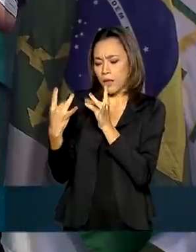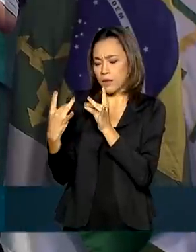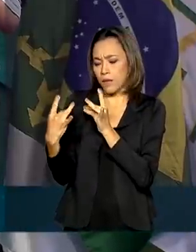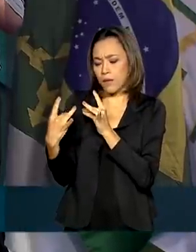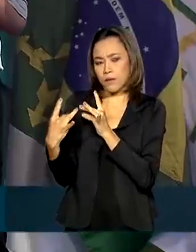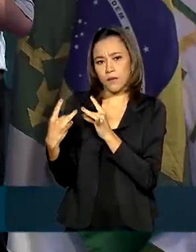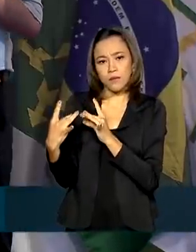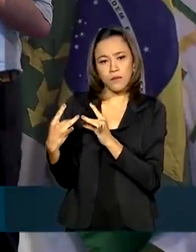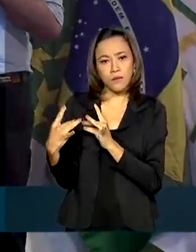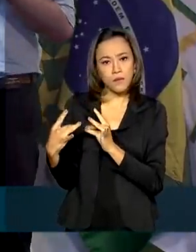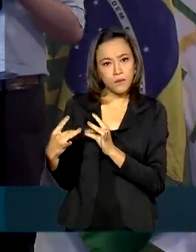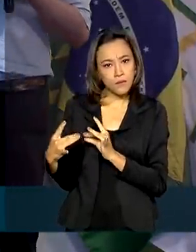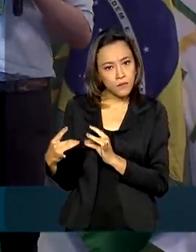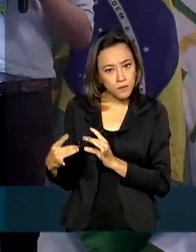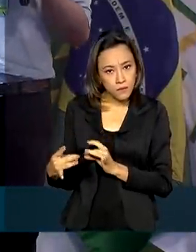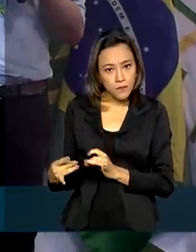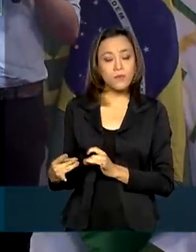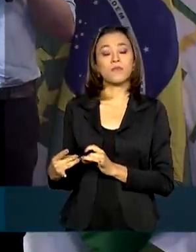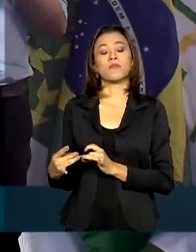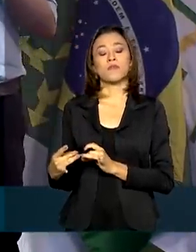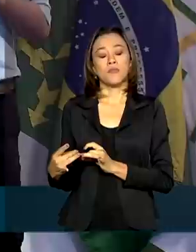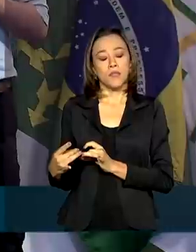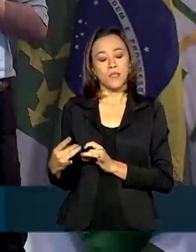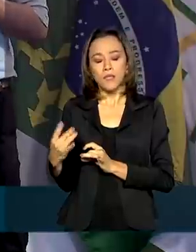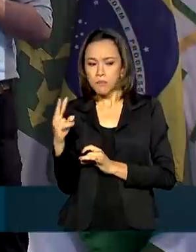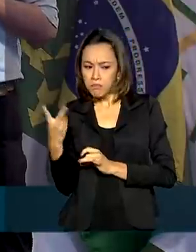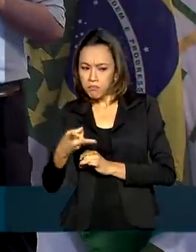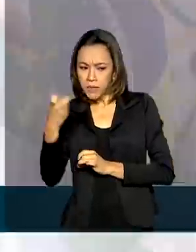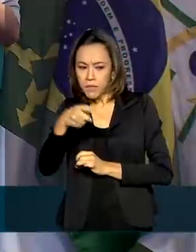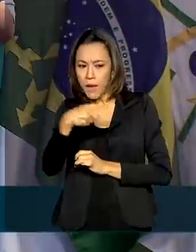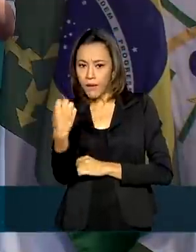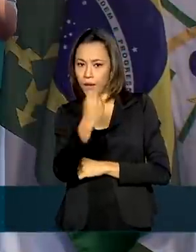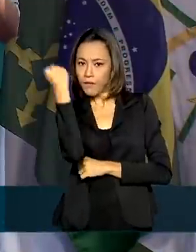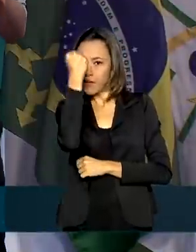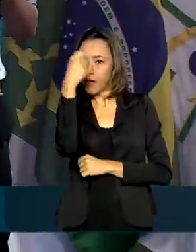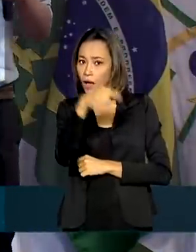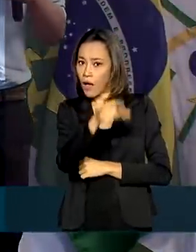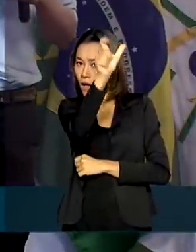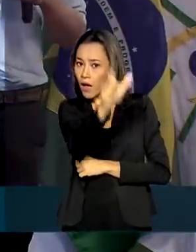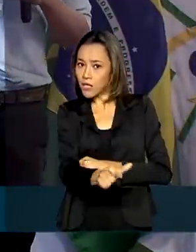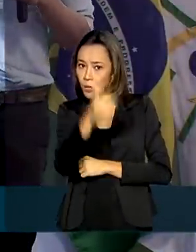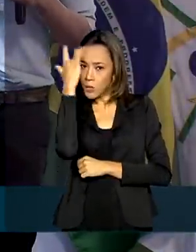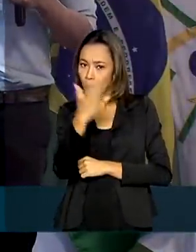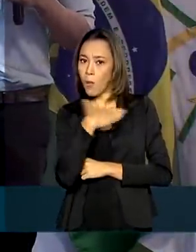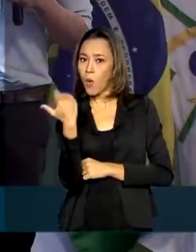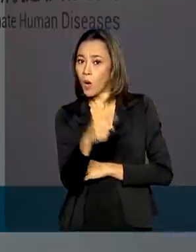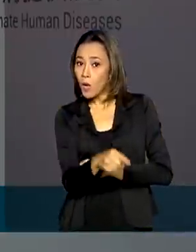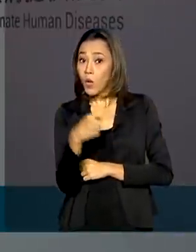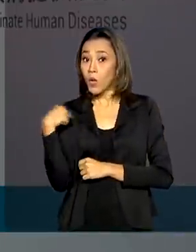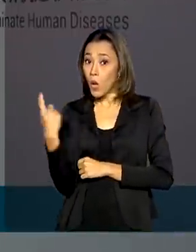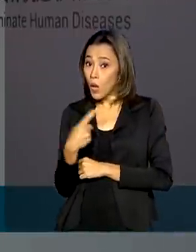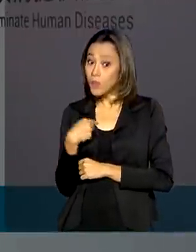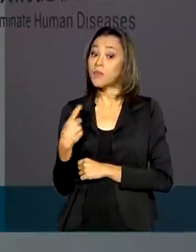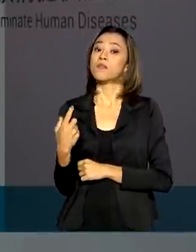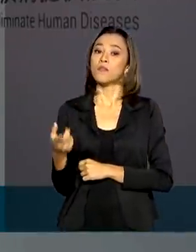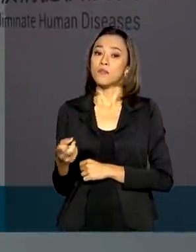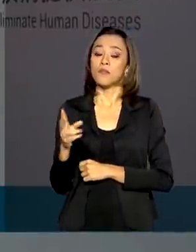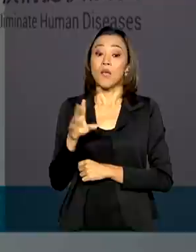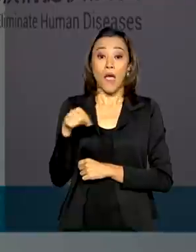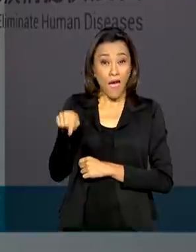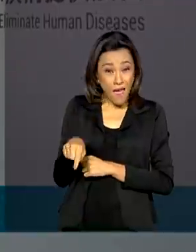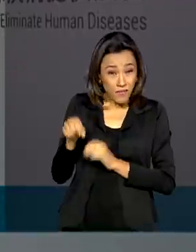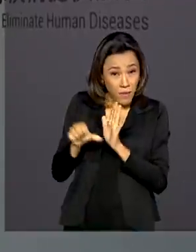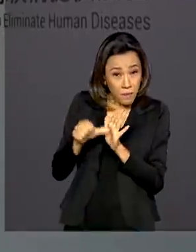recebemos, e considerando a gravidade do evento, usamos o princípio da precaução. Essa não foi a